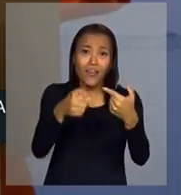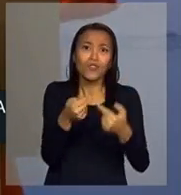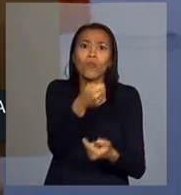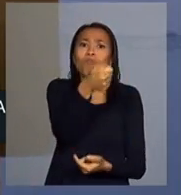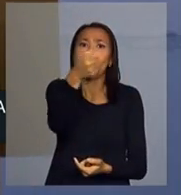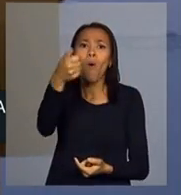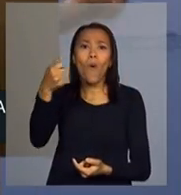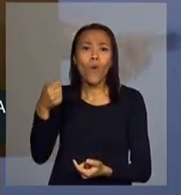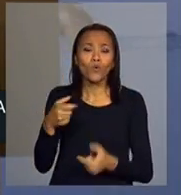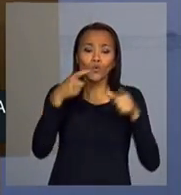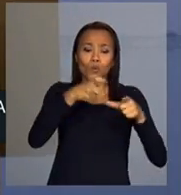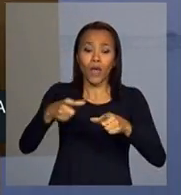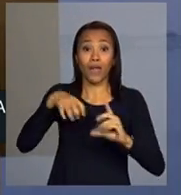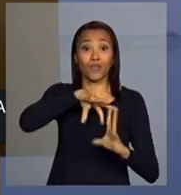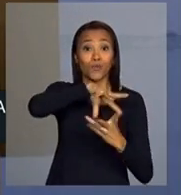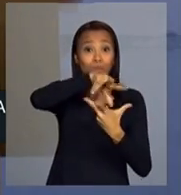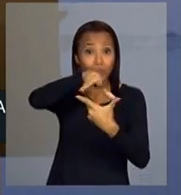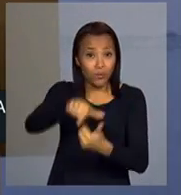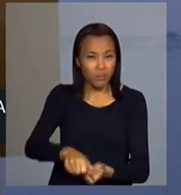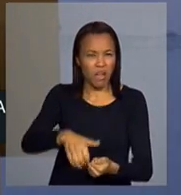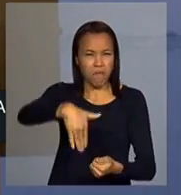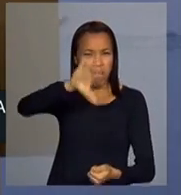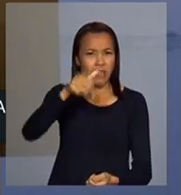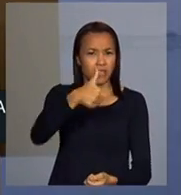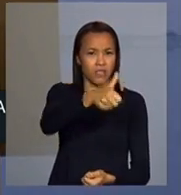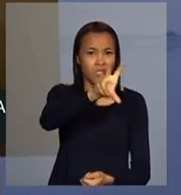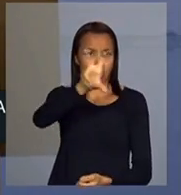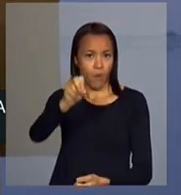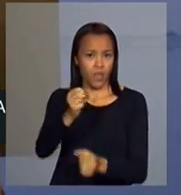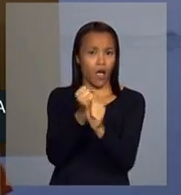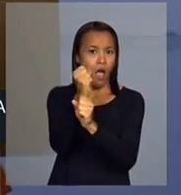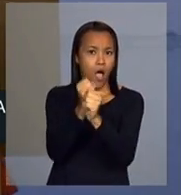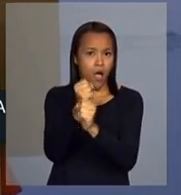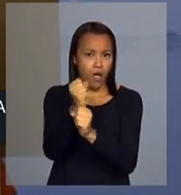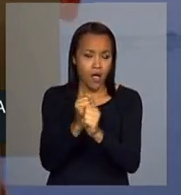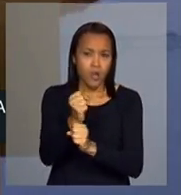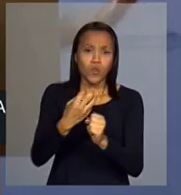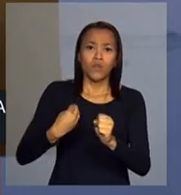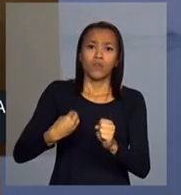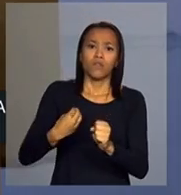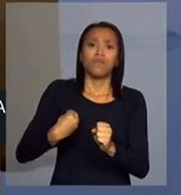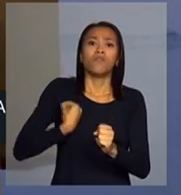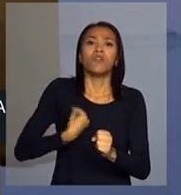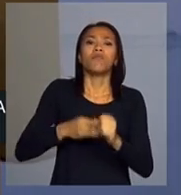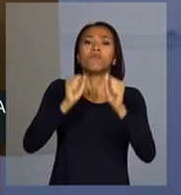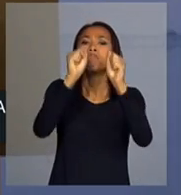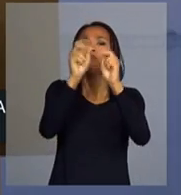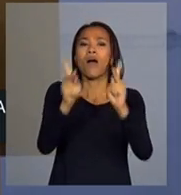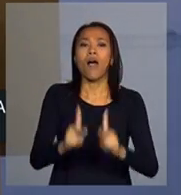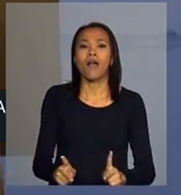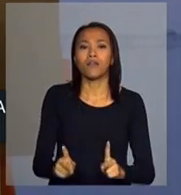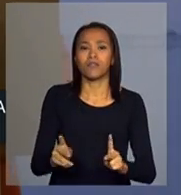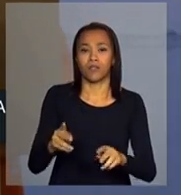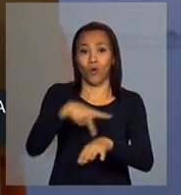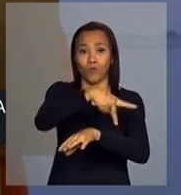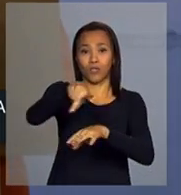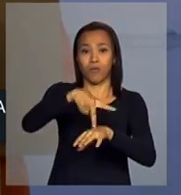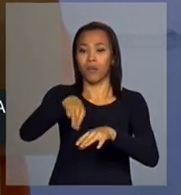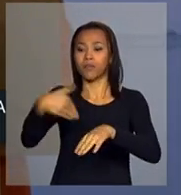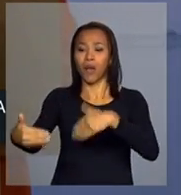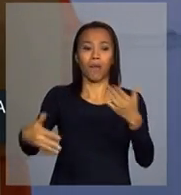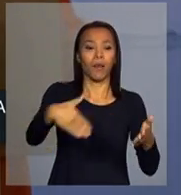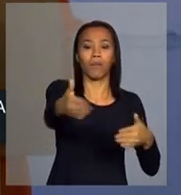regiões do mundo que há mais de 150 anos vivemos em paz com os nossos vizinhos. Mas,